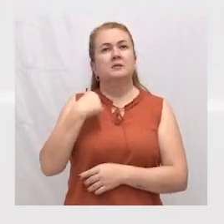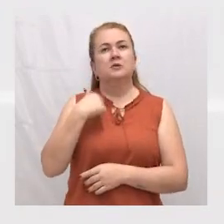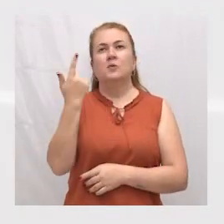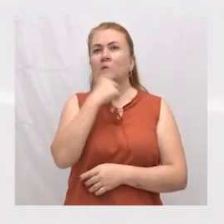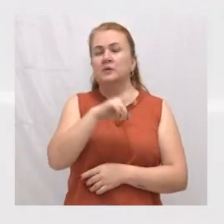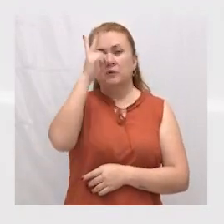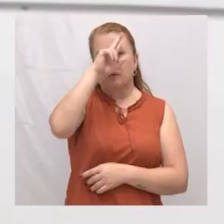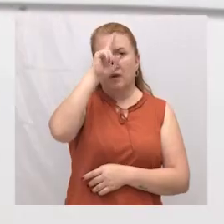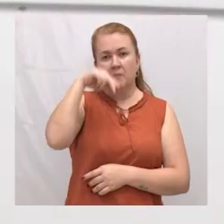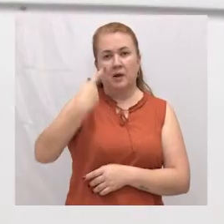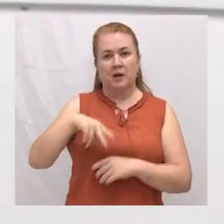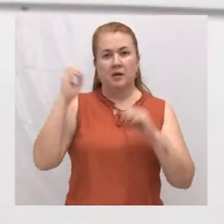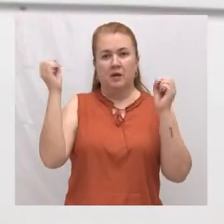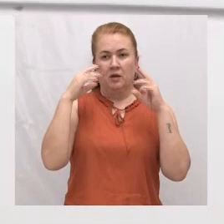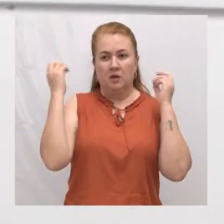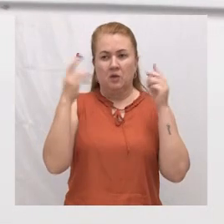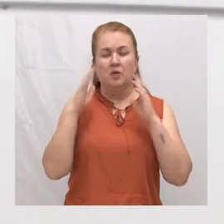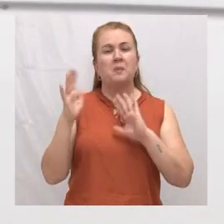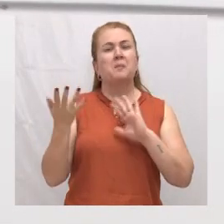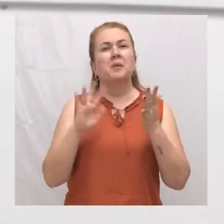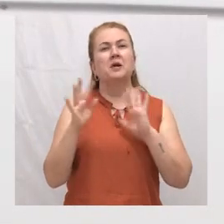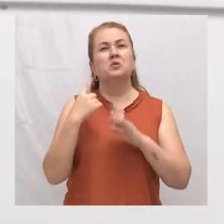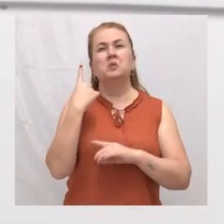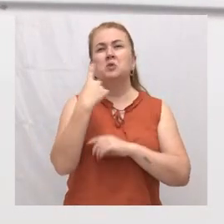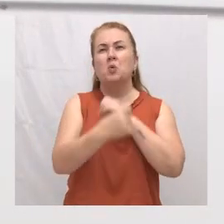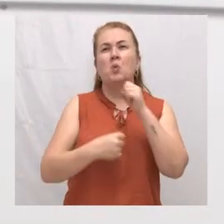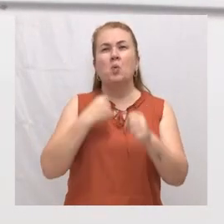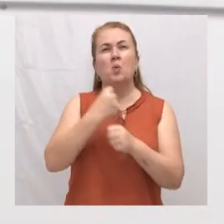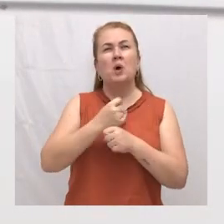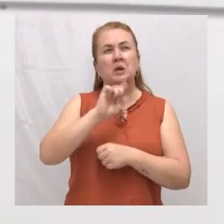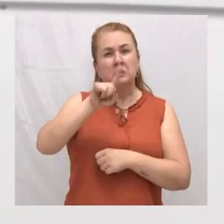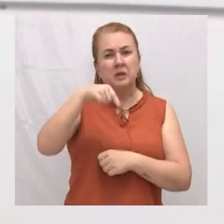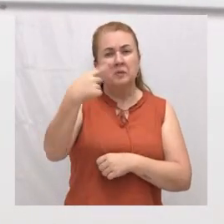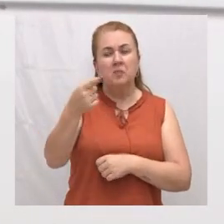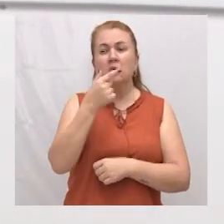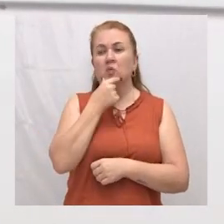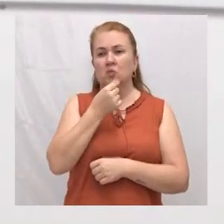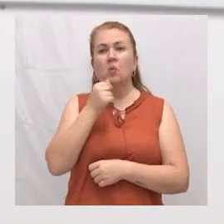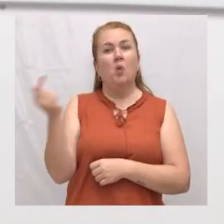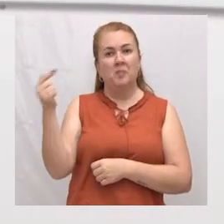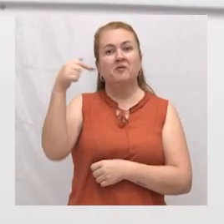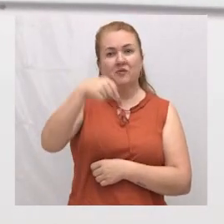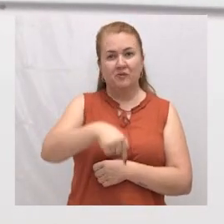SAMU. Aproximadamente um ano depois, ele esteve aqui,